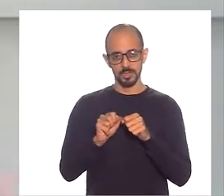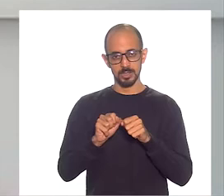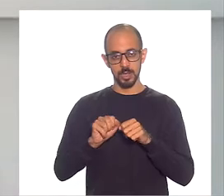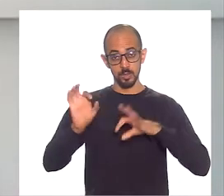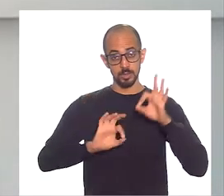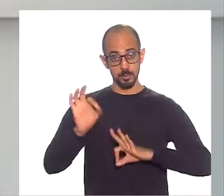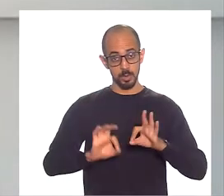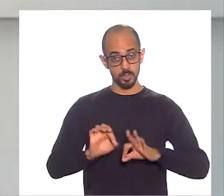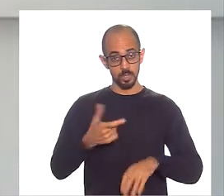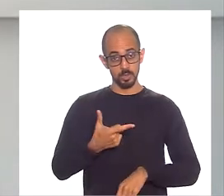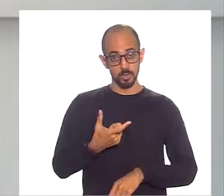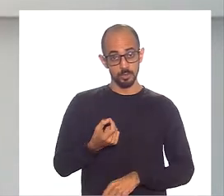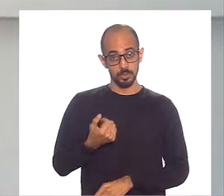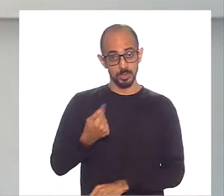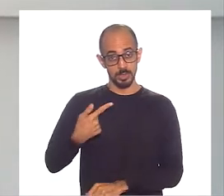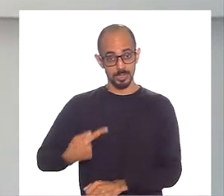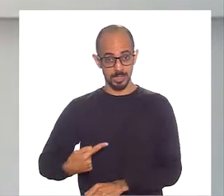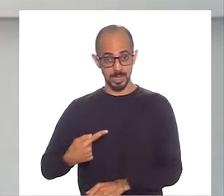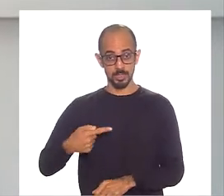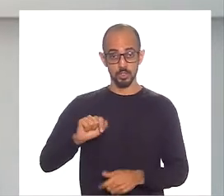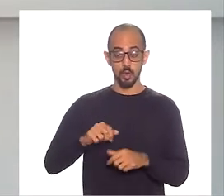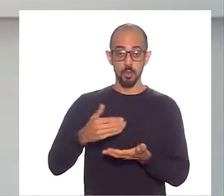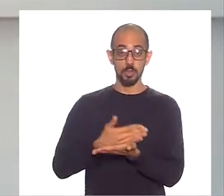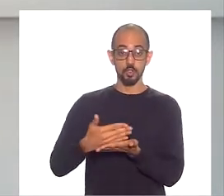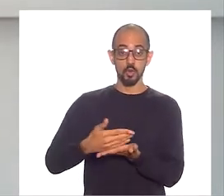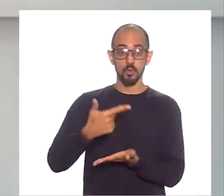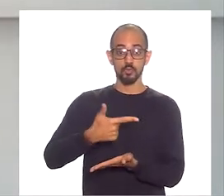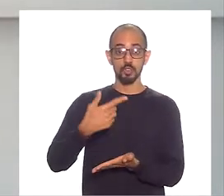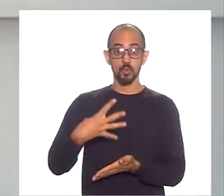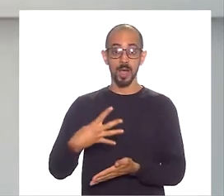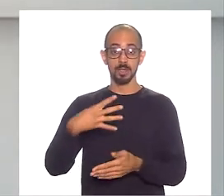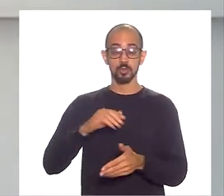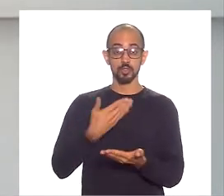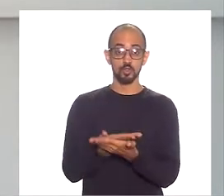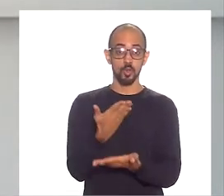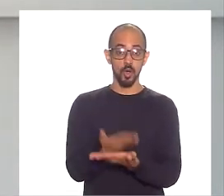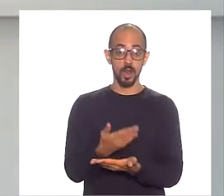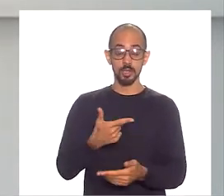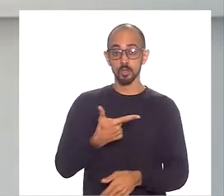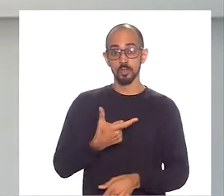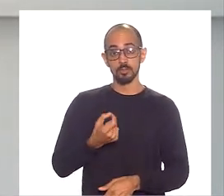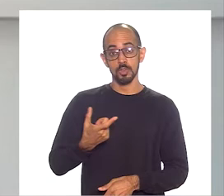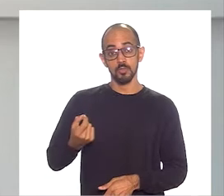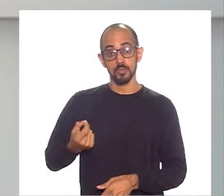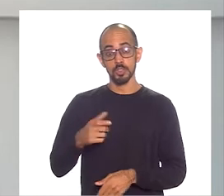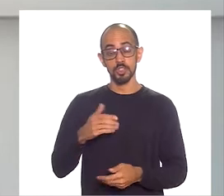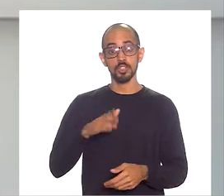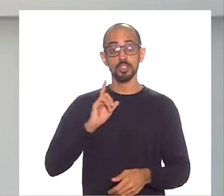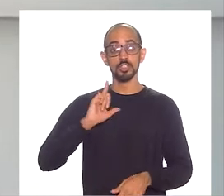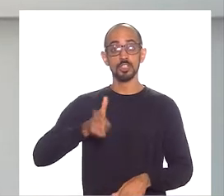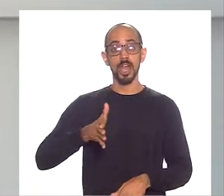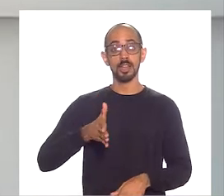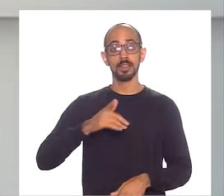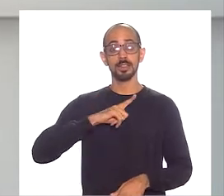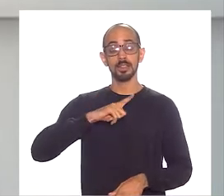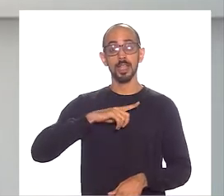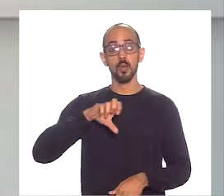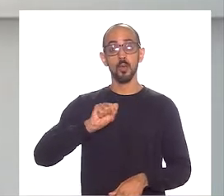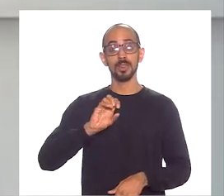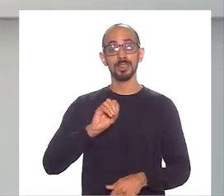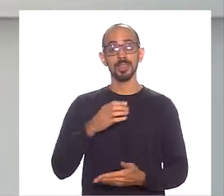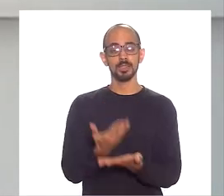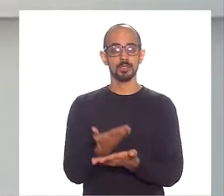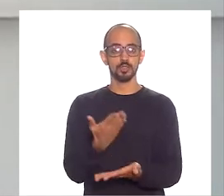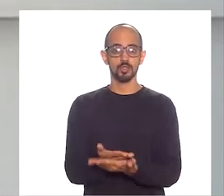piloto em 2017 começou com 24 escolas, e agora, já desde 2020, a gente já faz parte de 80 escolas. Ou seja,